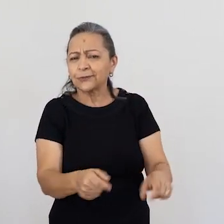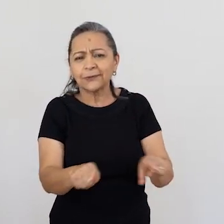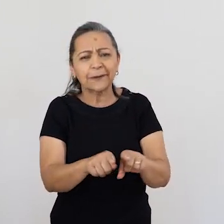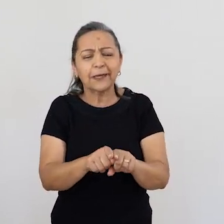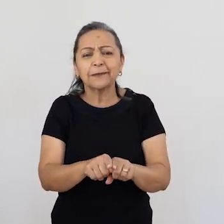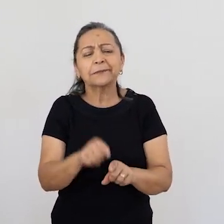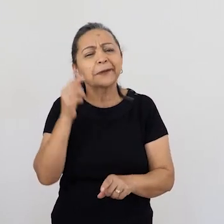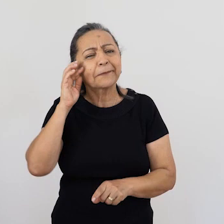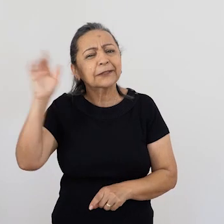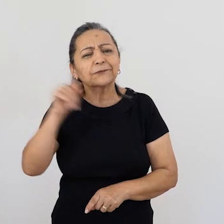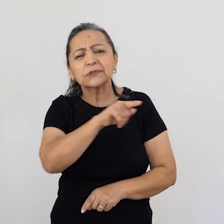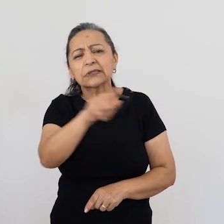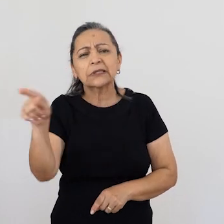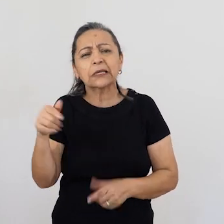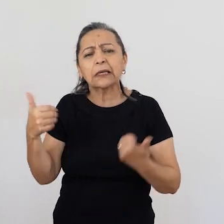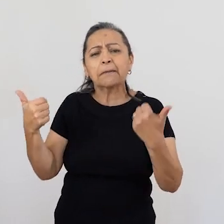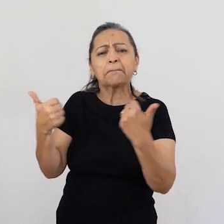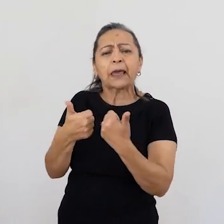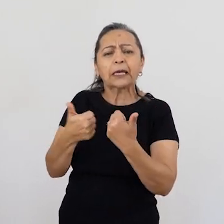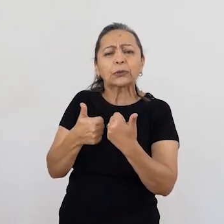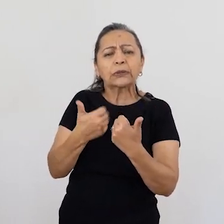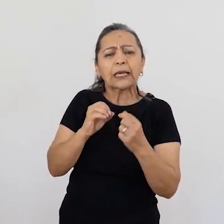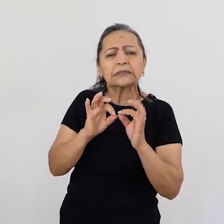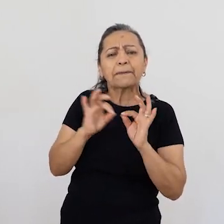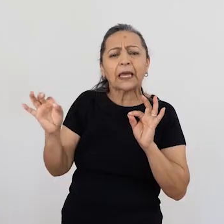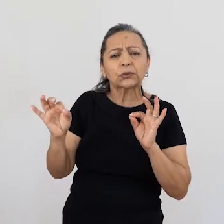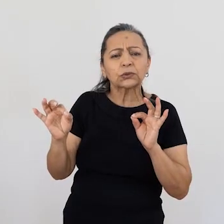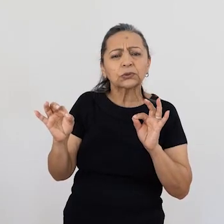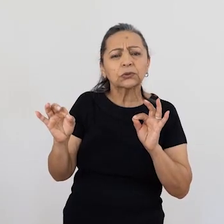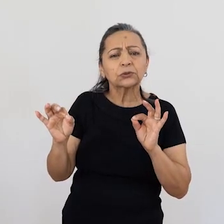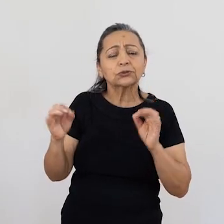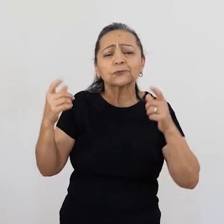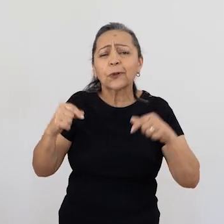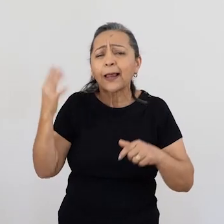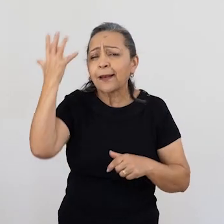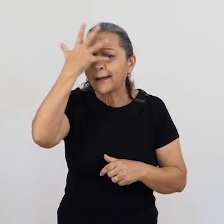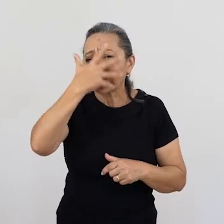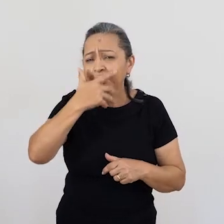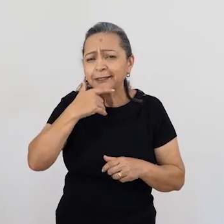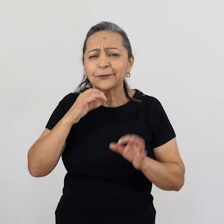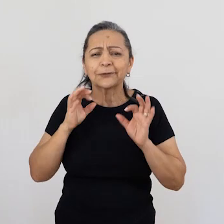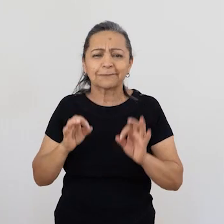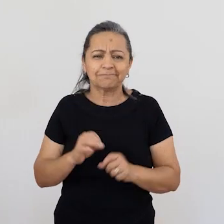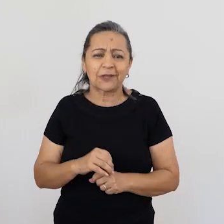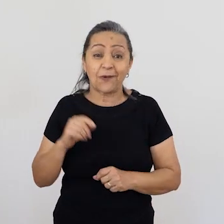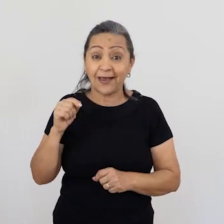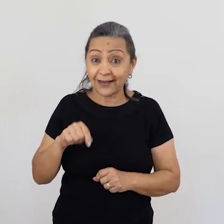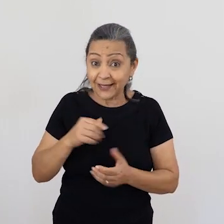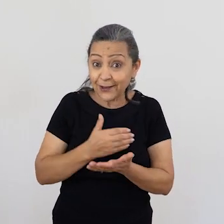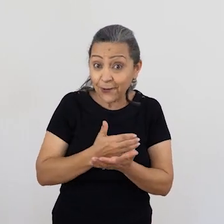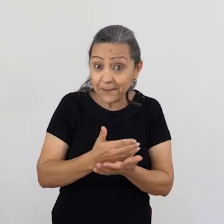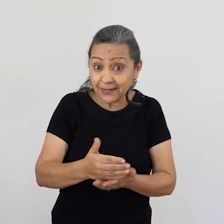crema, todo mundo. E você está a 10 metros de uma das maiores visões mais bonitas de cidade.